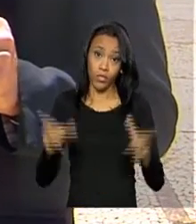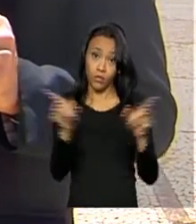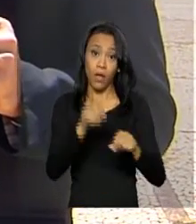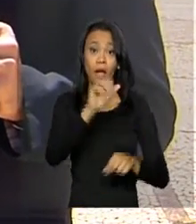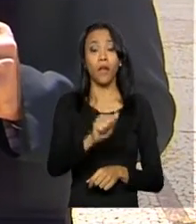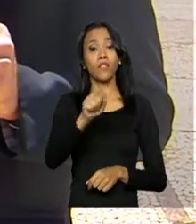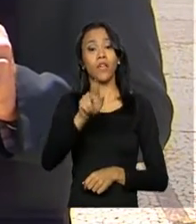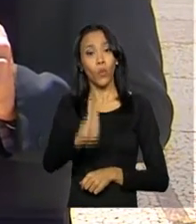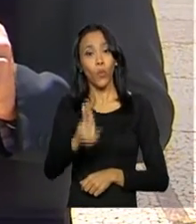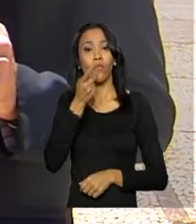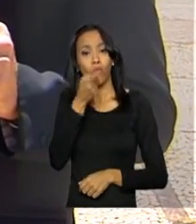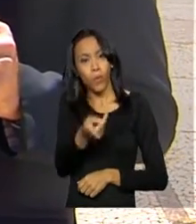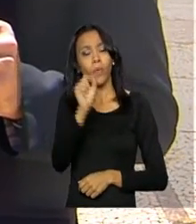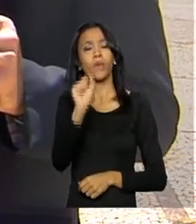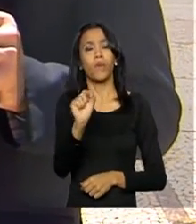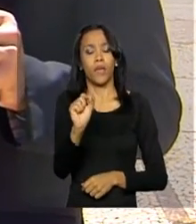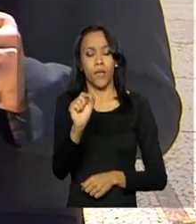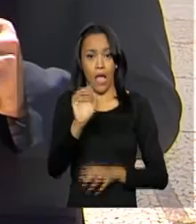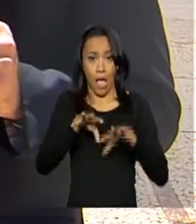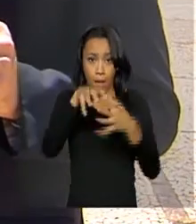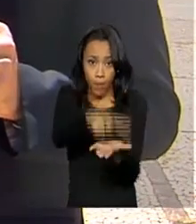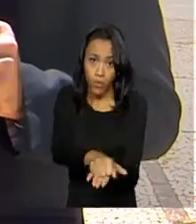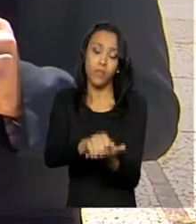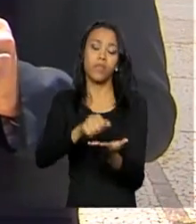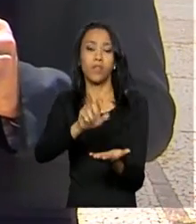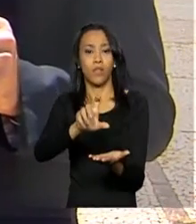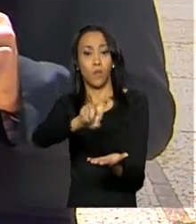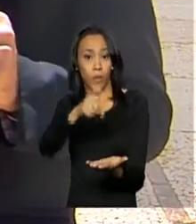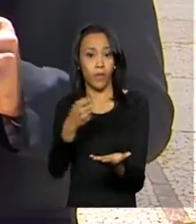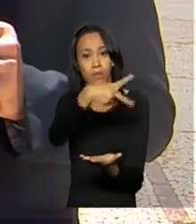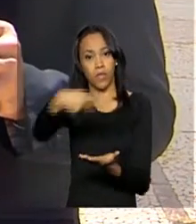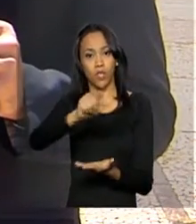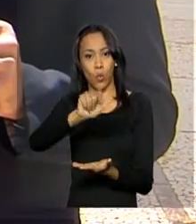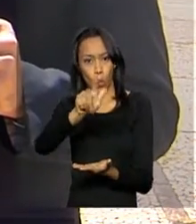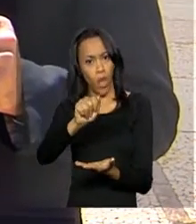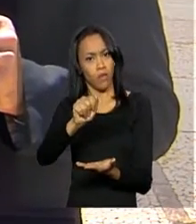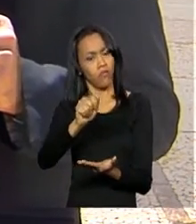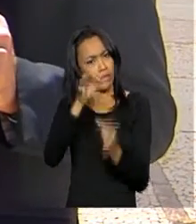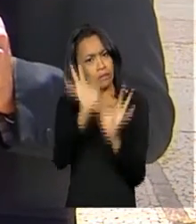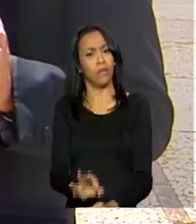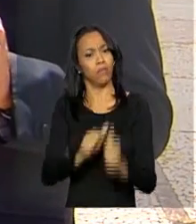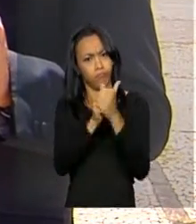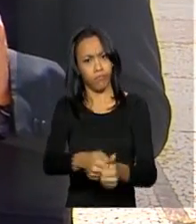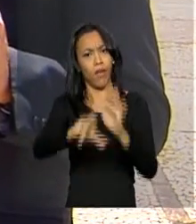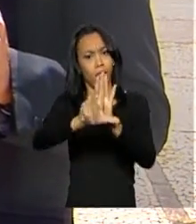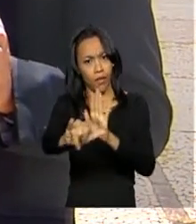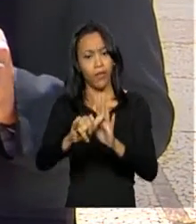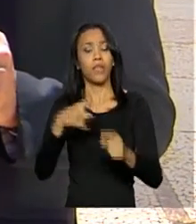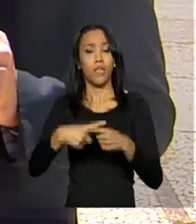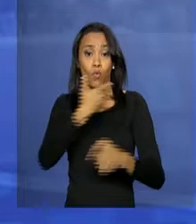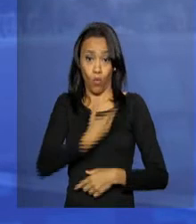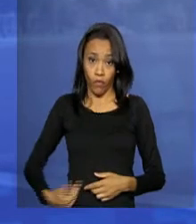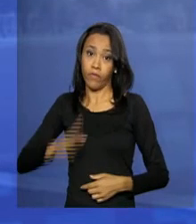União, José Eduardo Cardoso, defendeu que a posse do ex-presidente Lula na Casa Civil foi legal e que o governo vai recorrer da